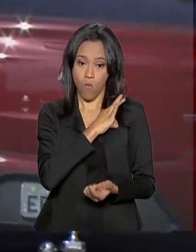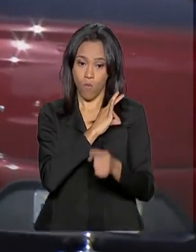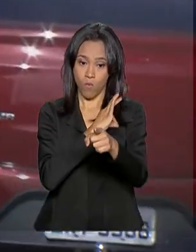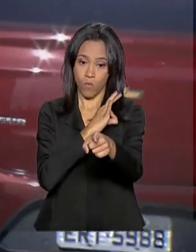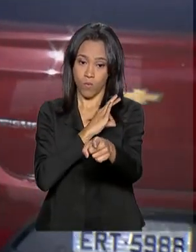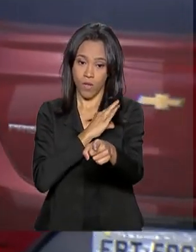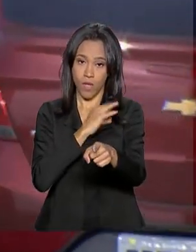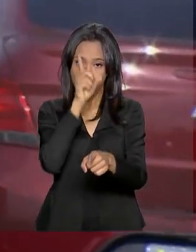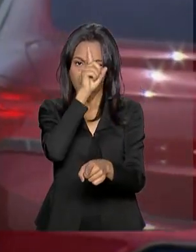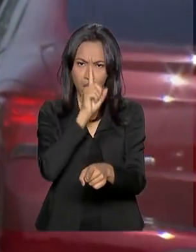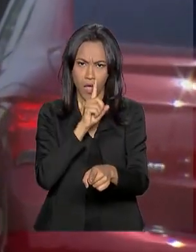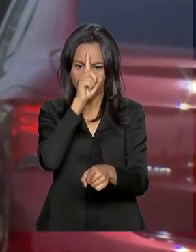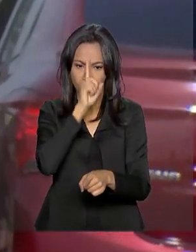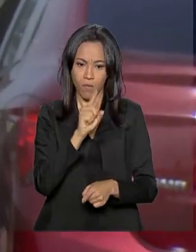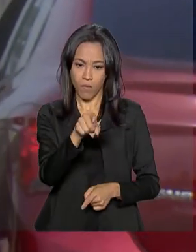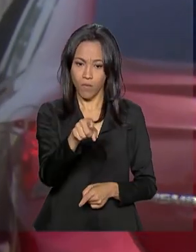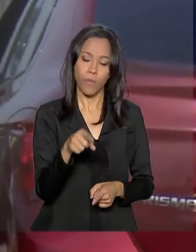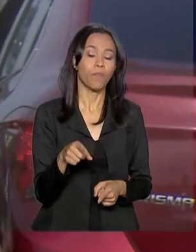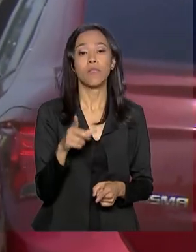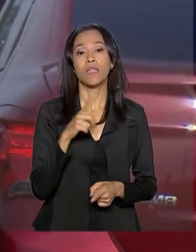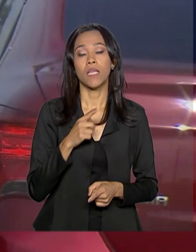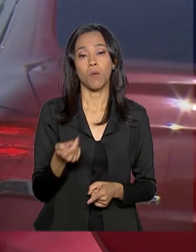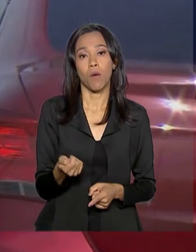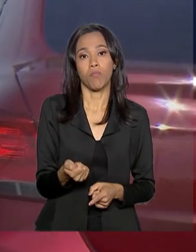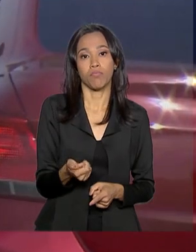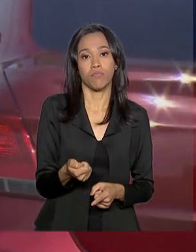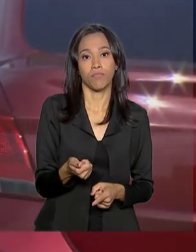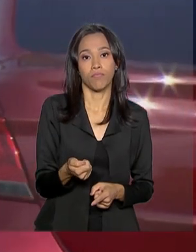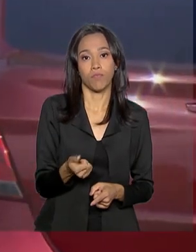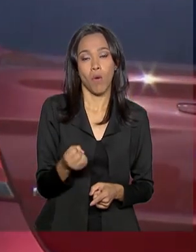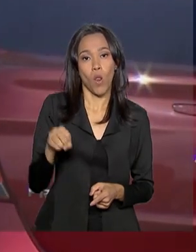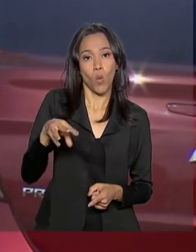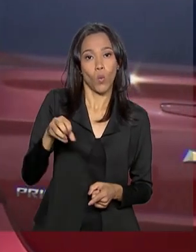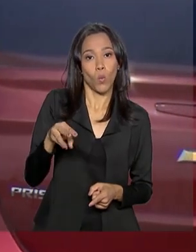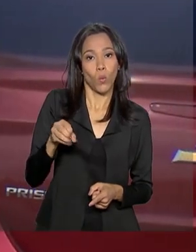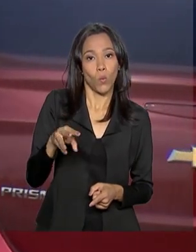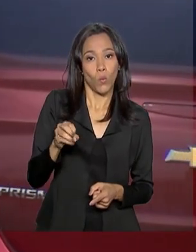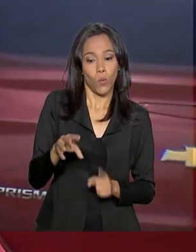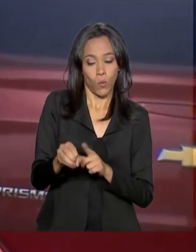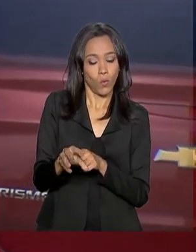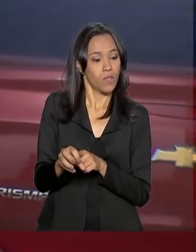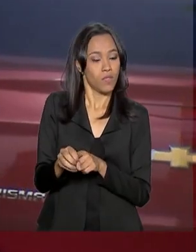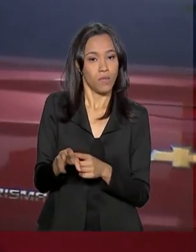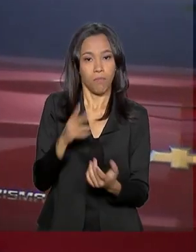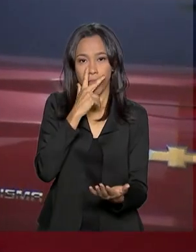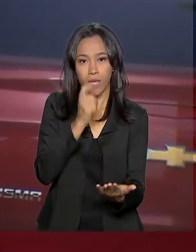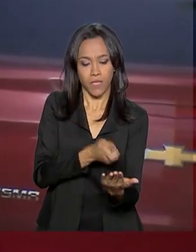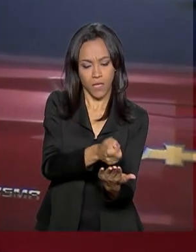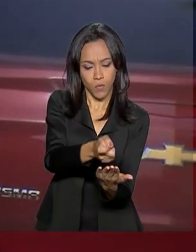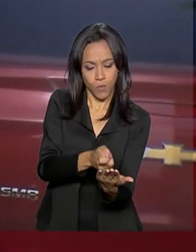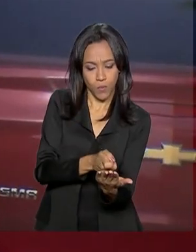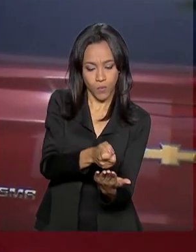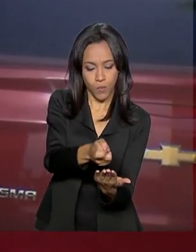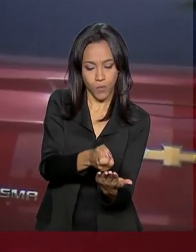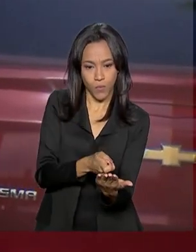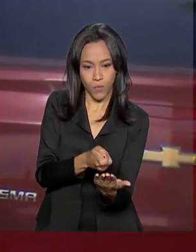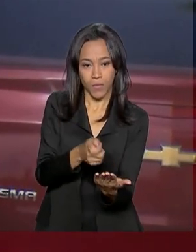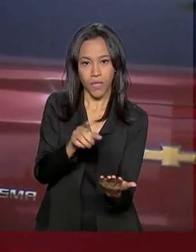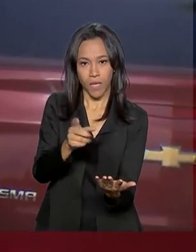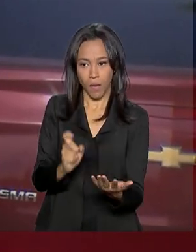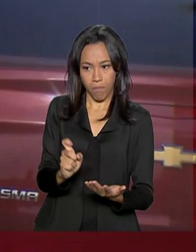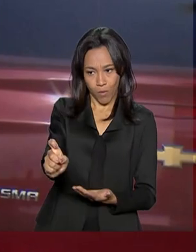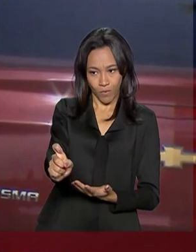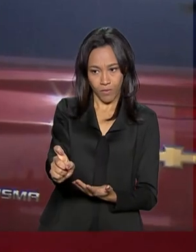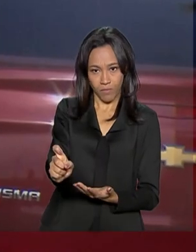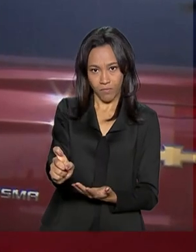equipamento amarelo. Ele emite uma luz laser, um laser semelhante a um leitor de código de barras, que é apontado na direção